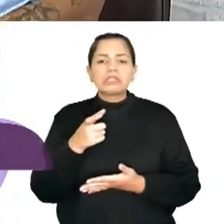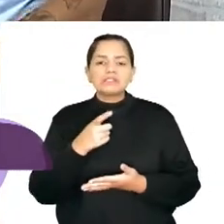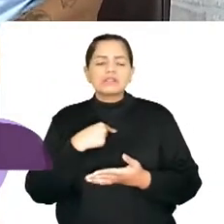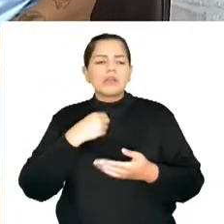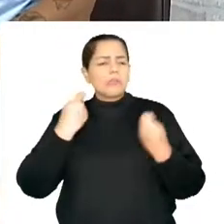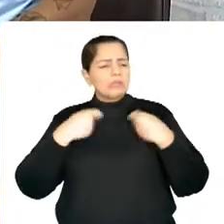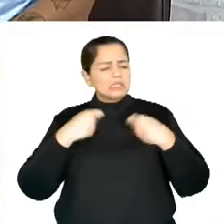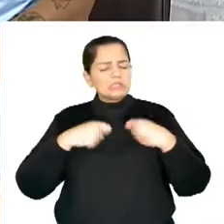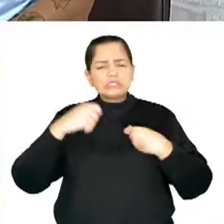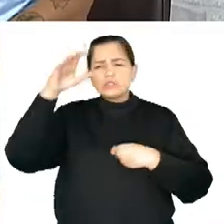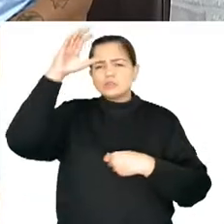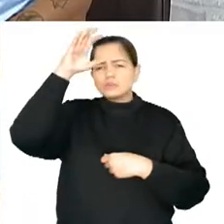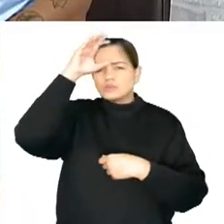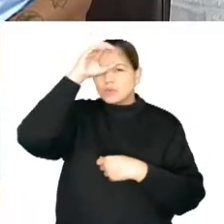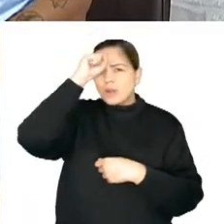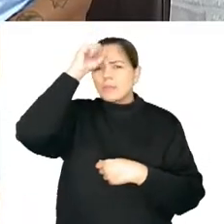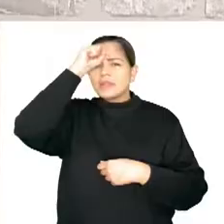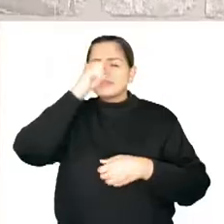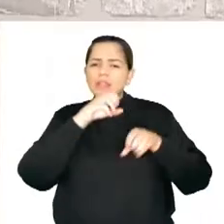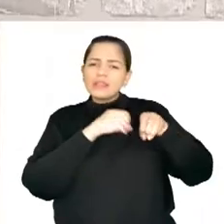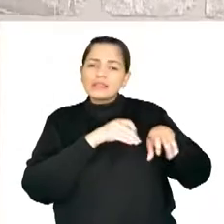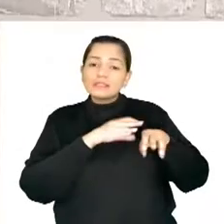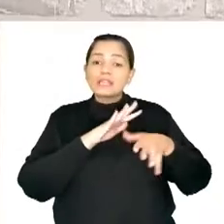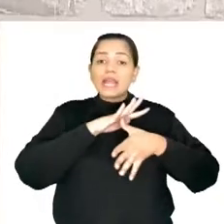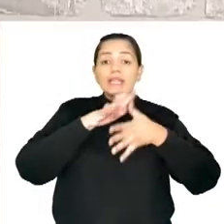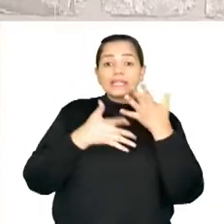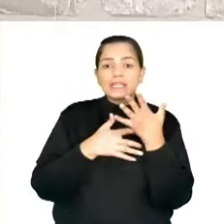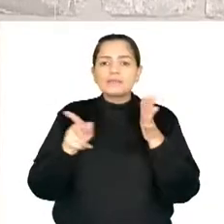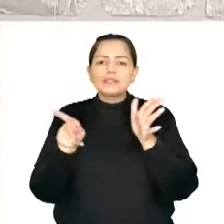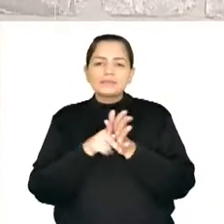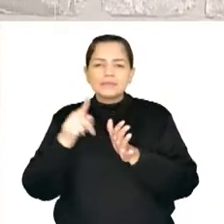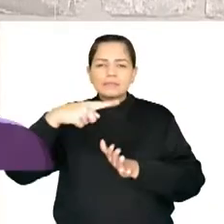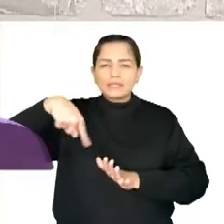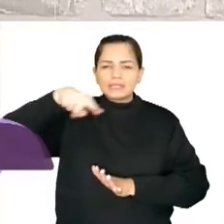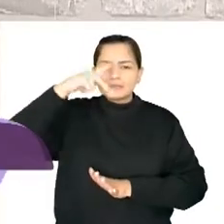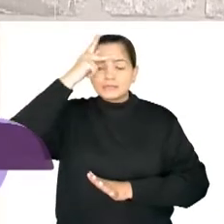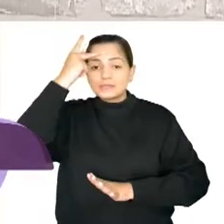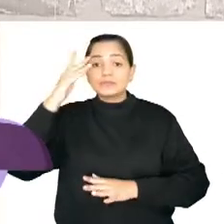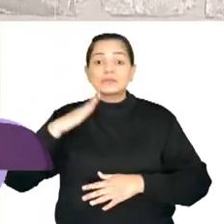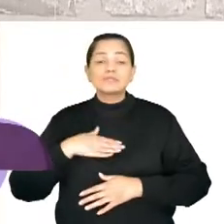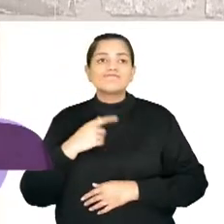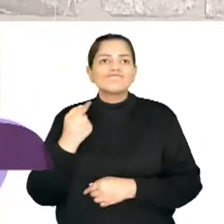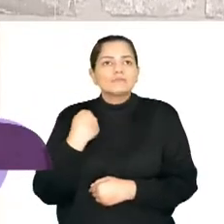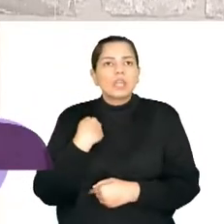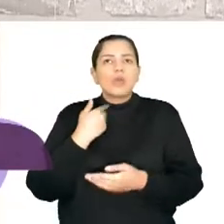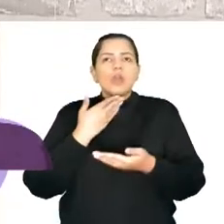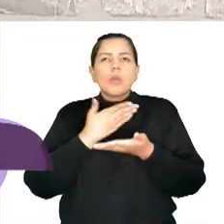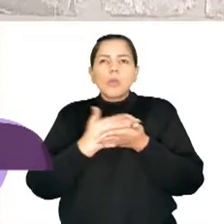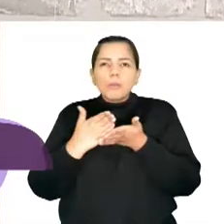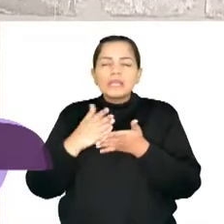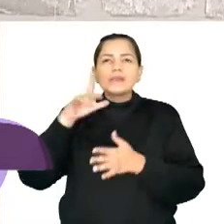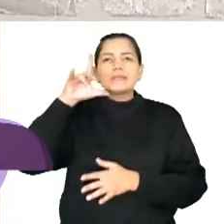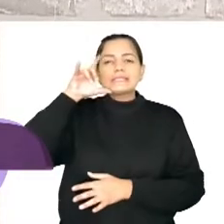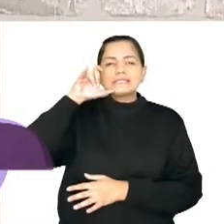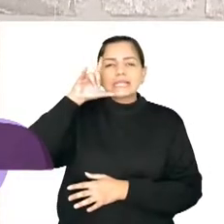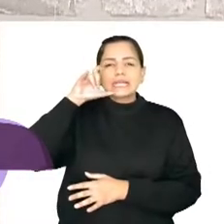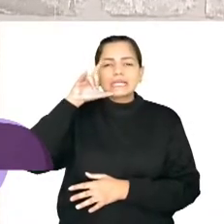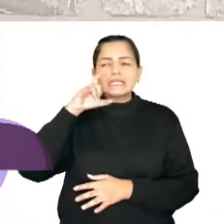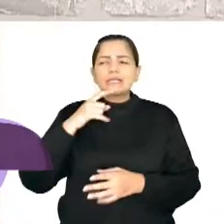a Libras. Isso, eu tenho um Instagram hoje, no Instagram, chamado Mãos que Rompem o Silêncio, e